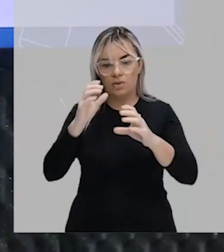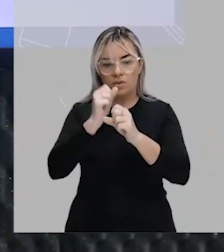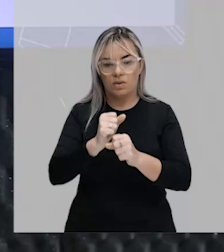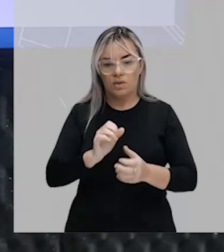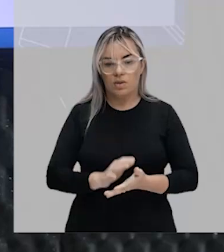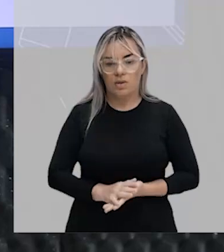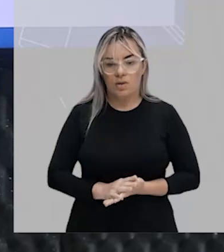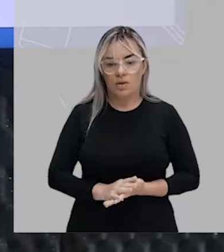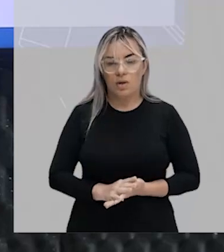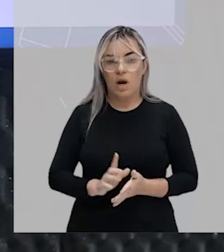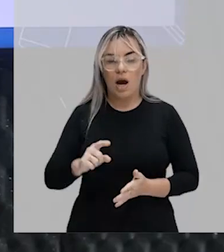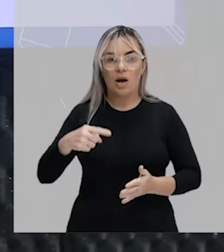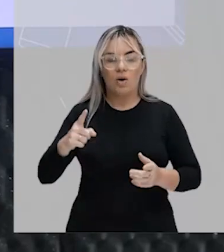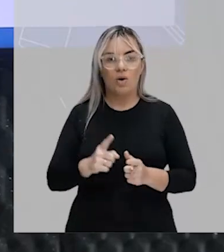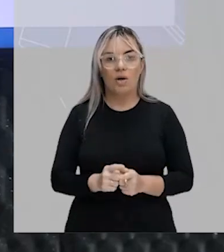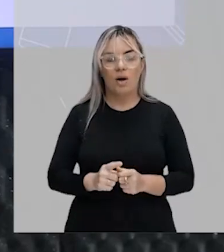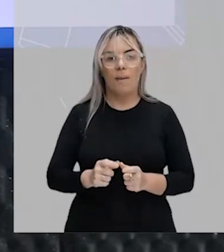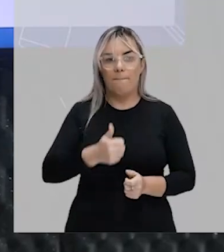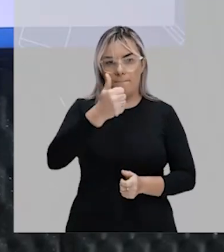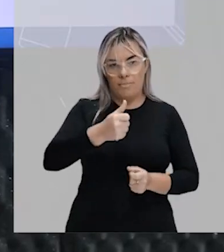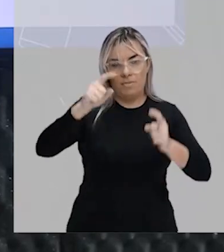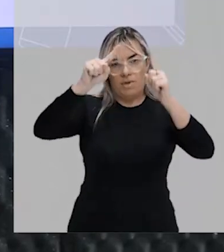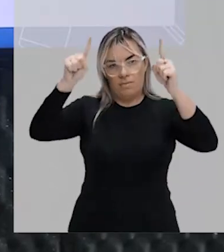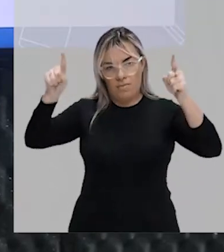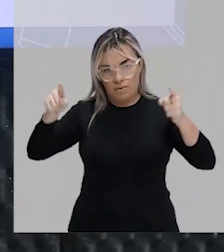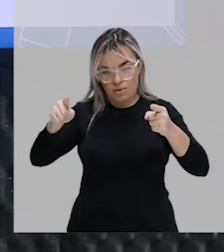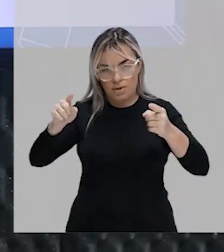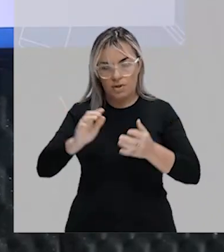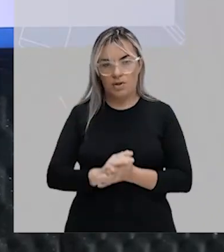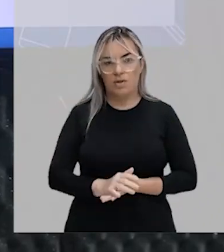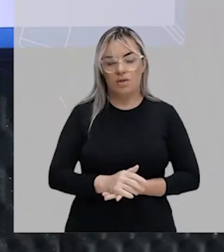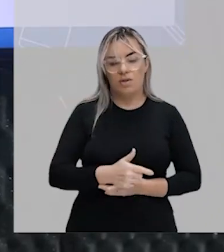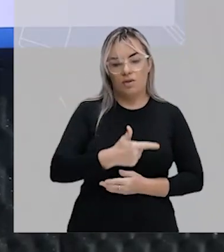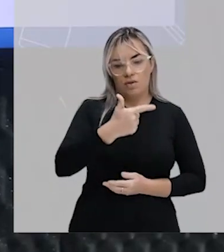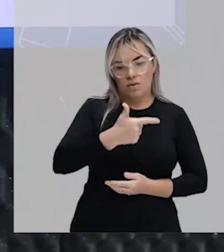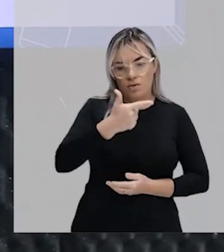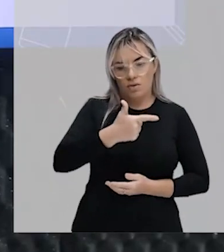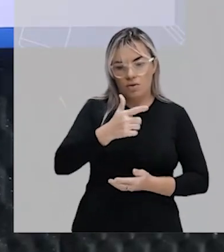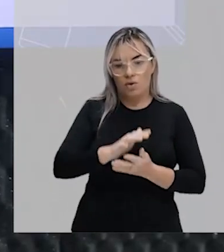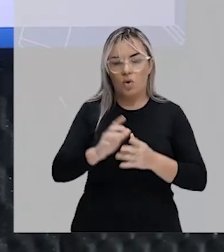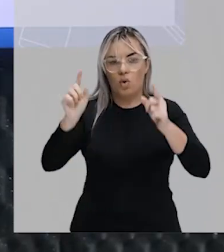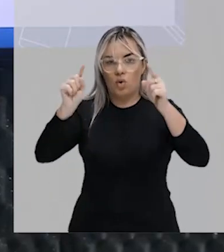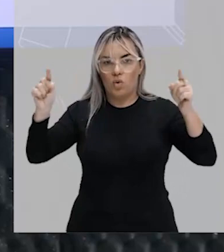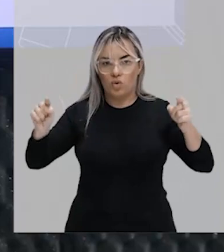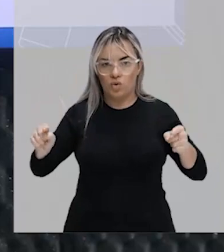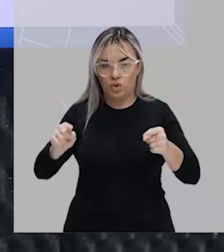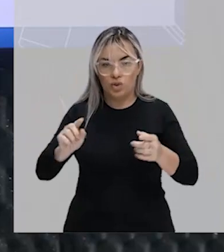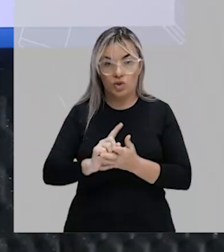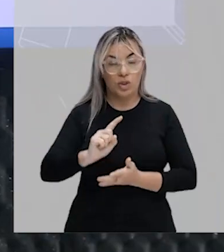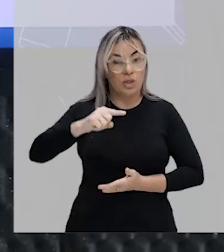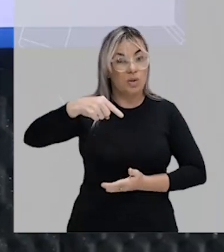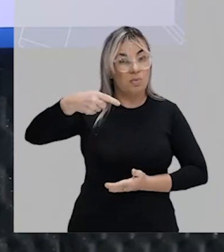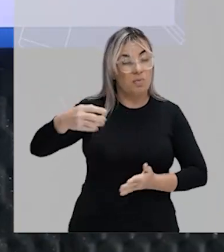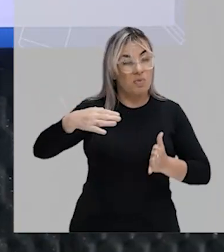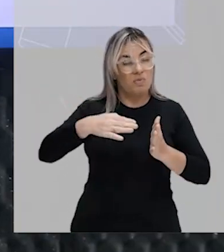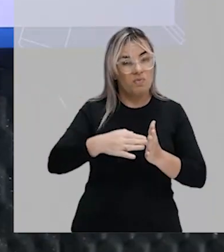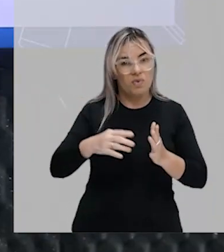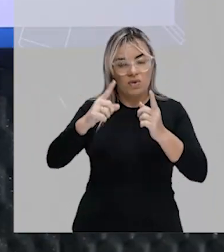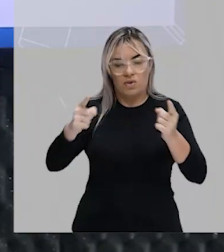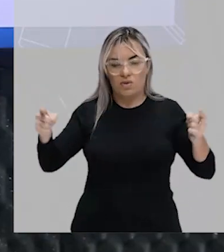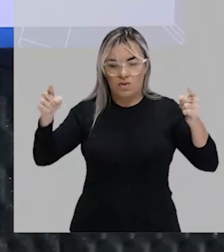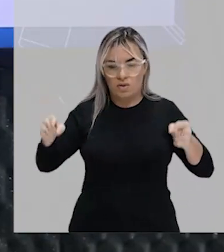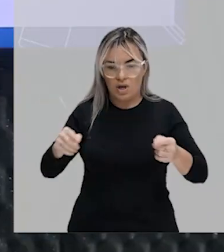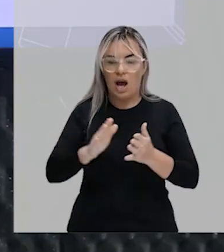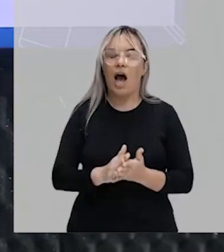parênteses, depois os colchetes e, por fim, as chaves. Então, parênteses já foi eliminado. Agora, eu preciso trabalhar no